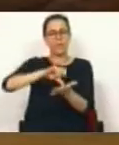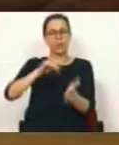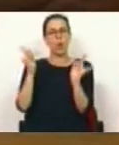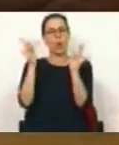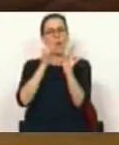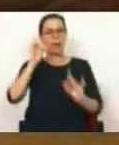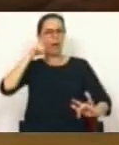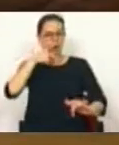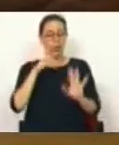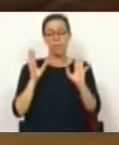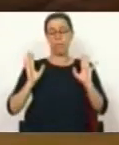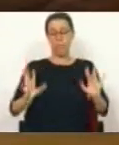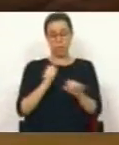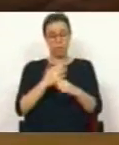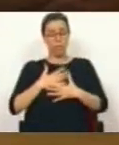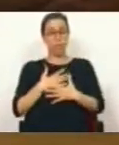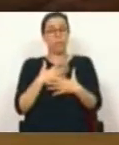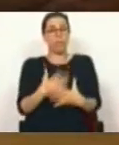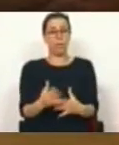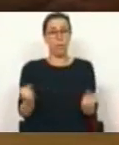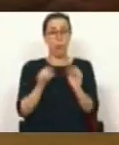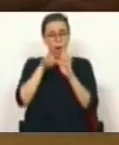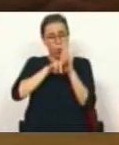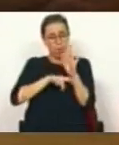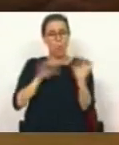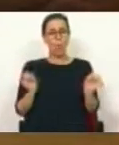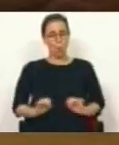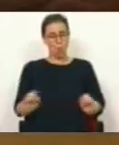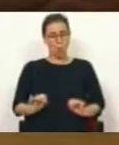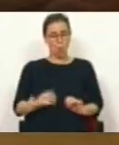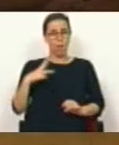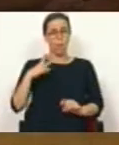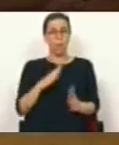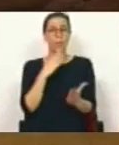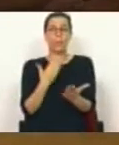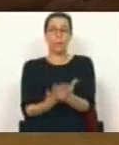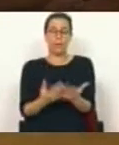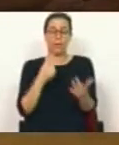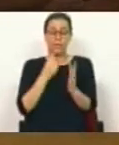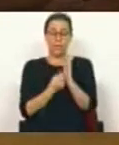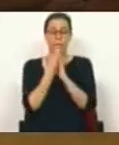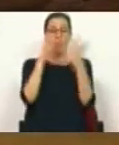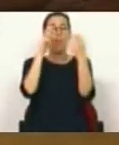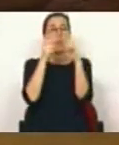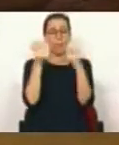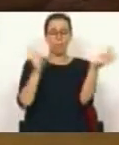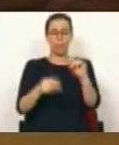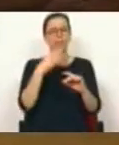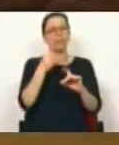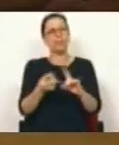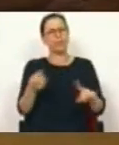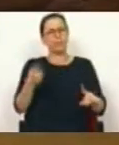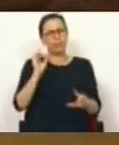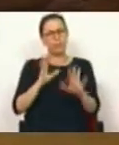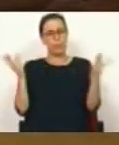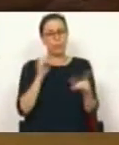contacto. No entanto, esta profissão não se encontra regulamentada em Portugal, o que acaba por promover um conjunto de problemas e de injustiças.